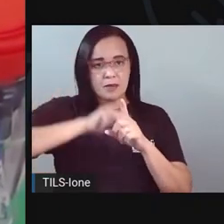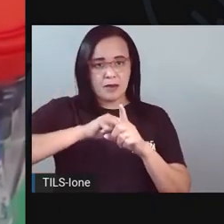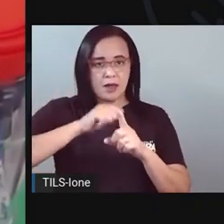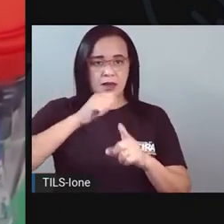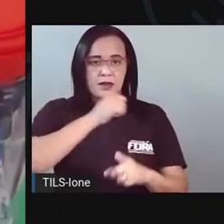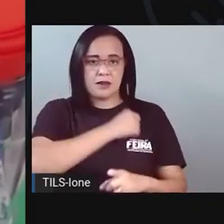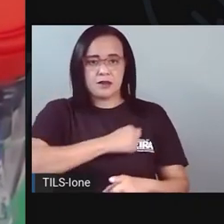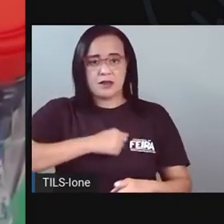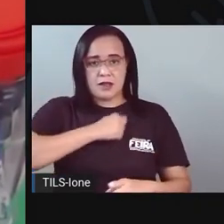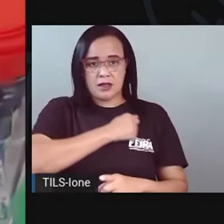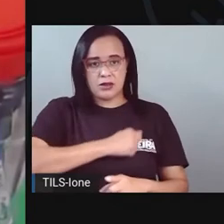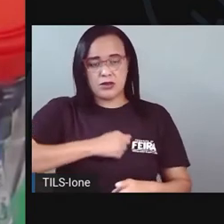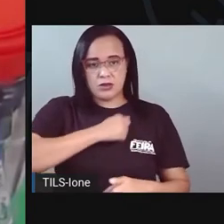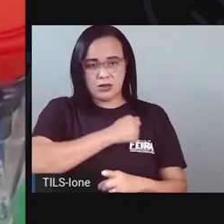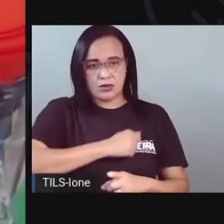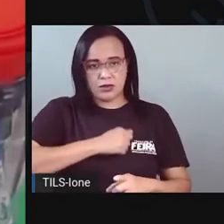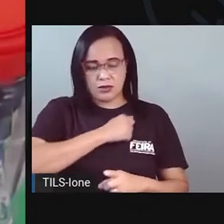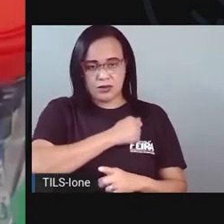Agosto.